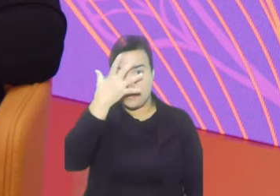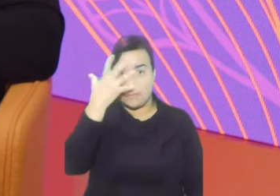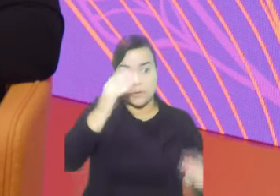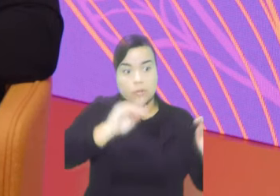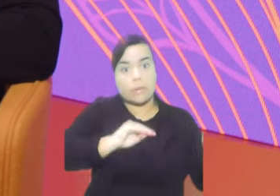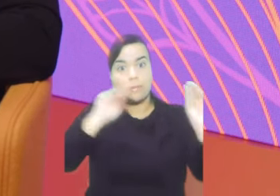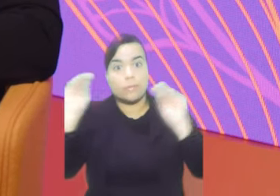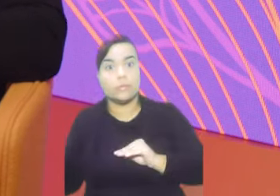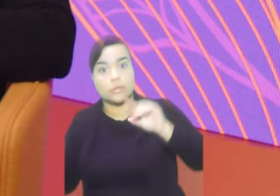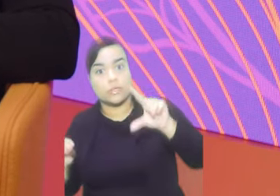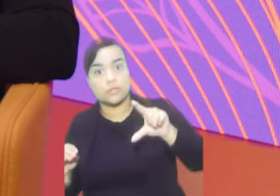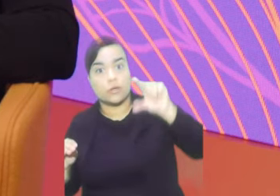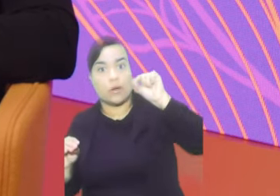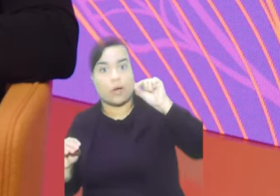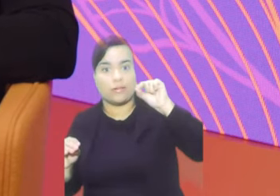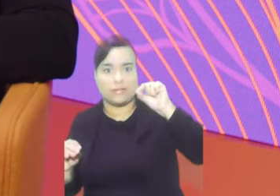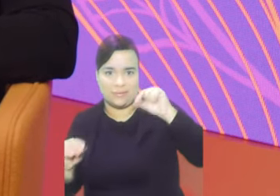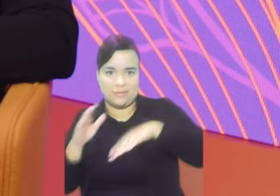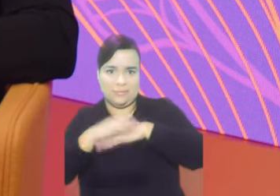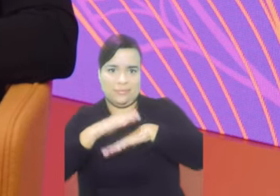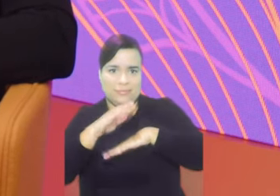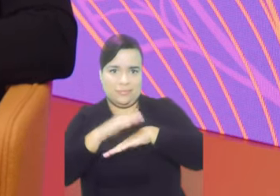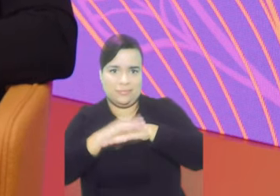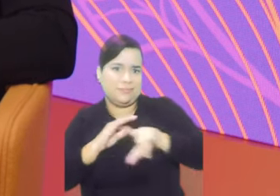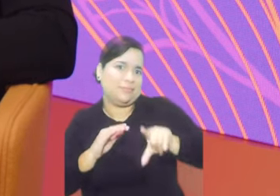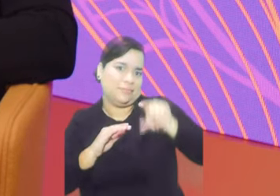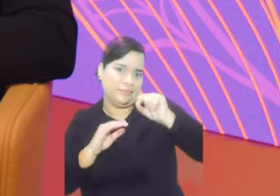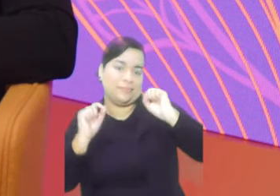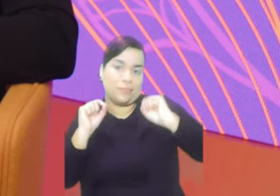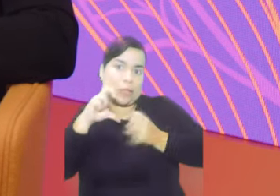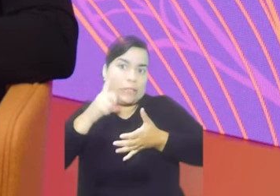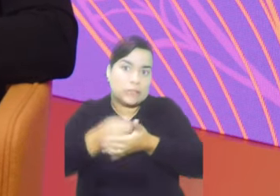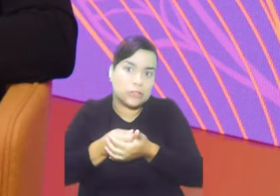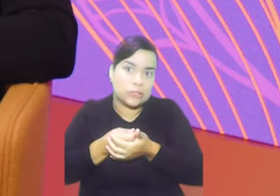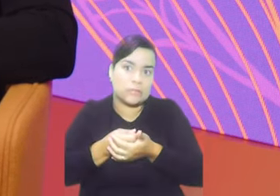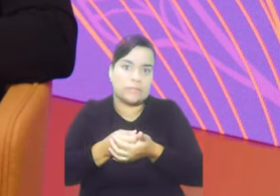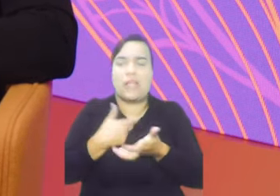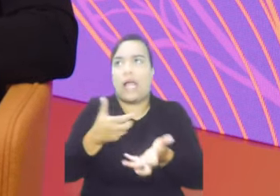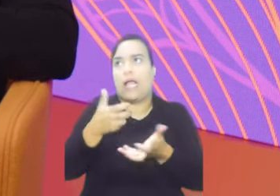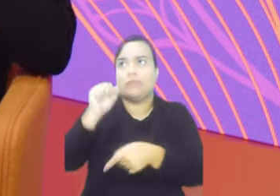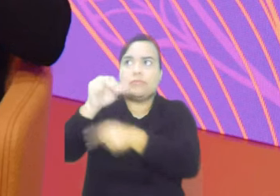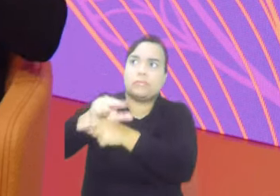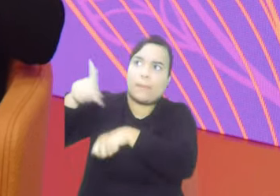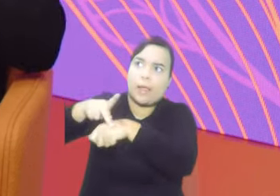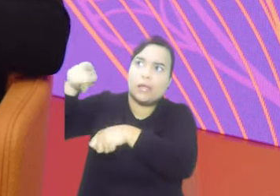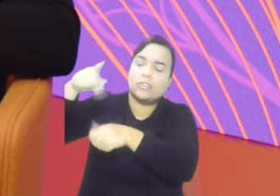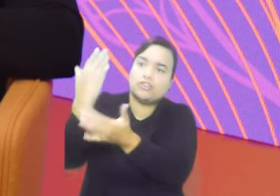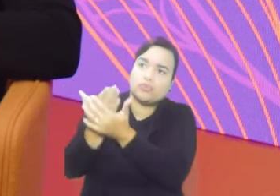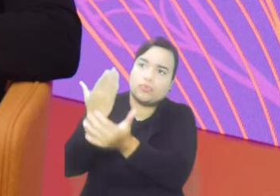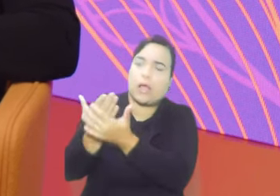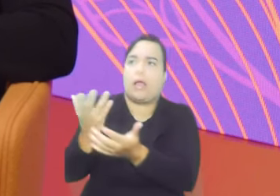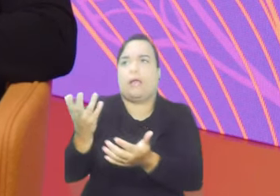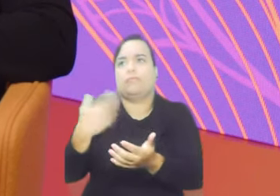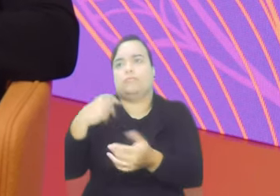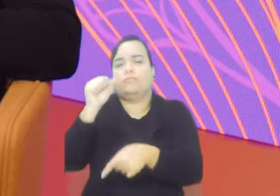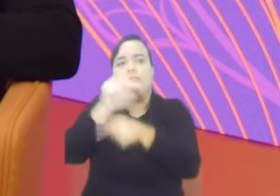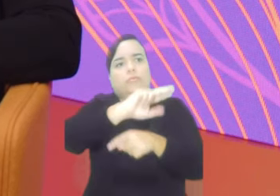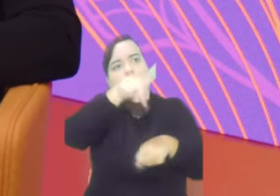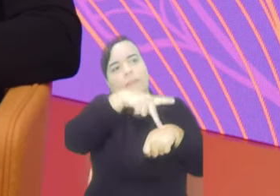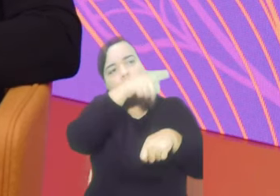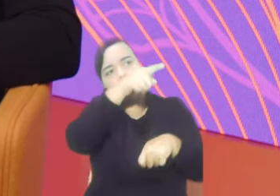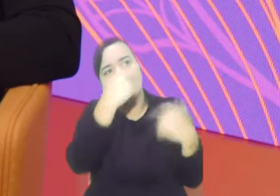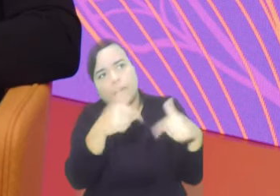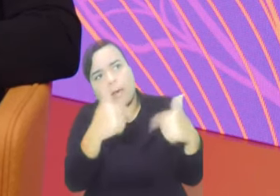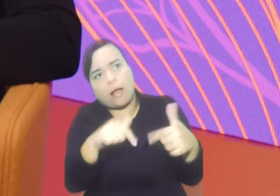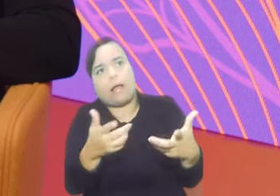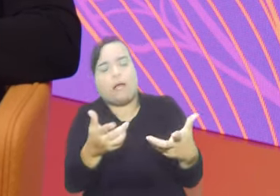da situação de um migrante que tem a possibilidade de ter um deslocamento voluntário, de decidir, por exemplo, estudar ou trabalhar